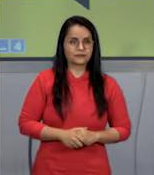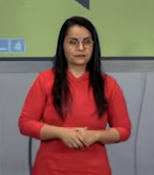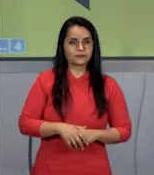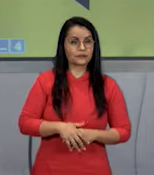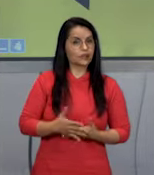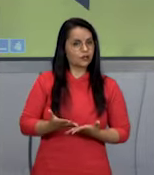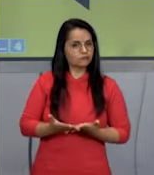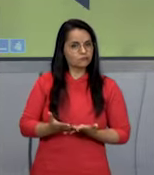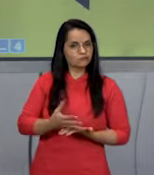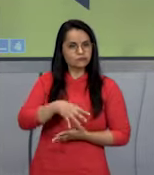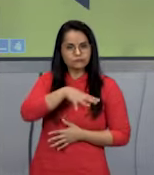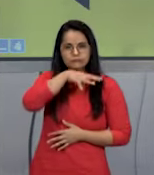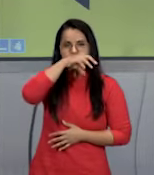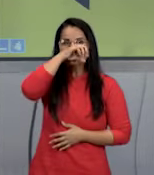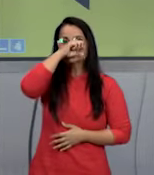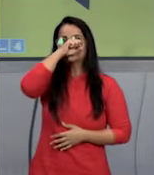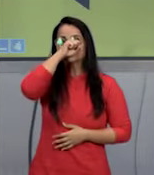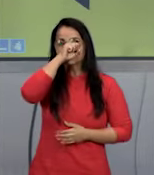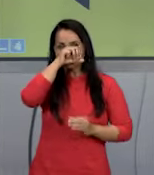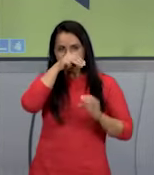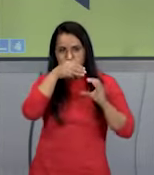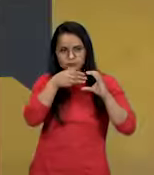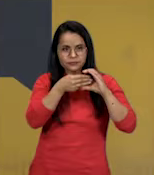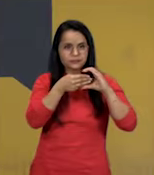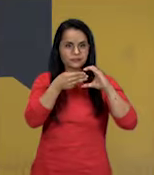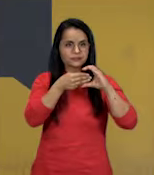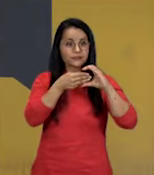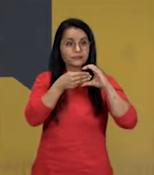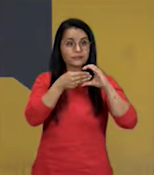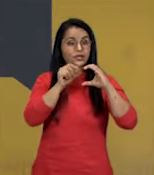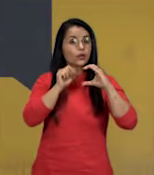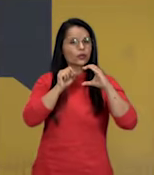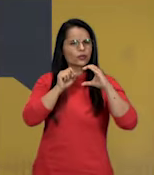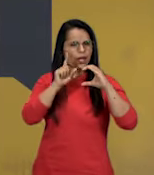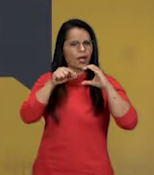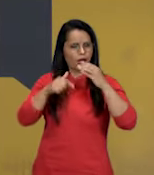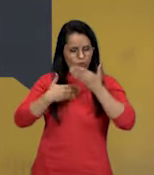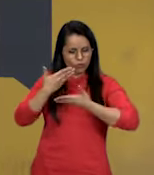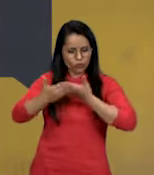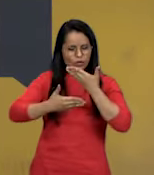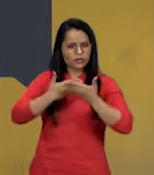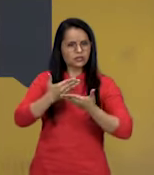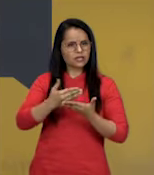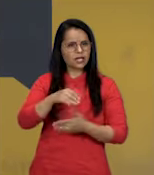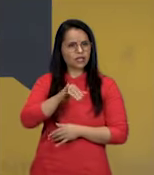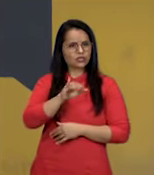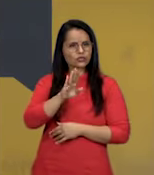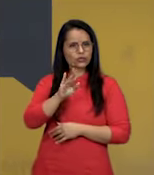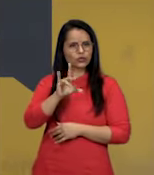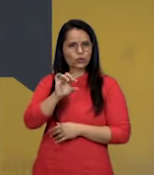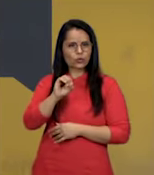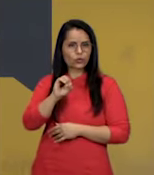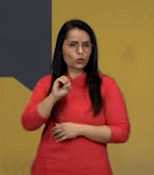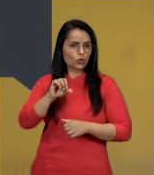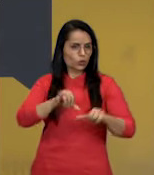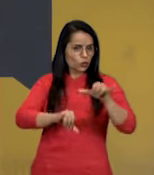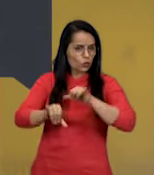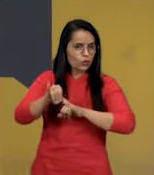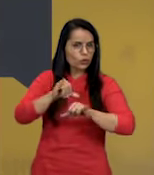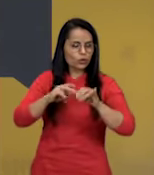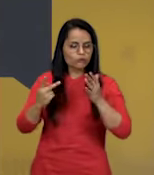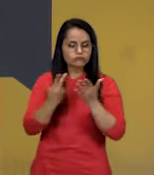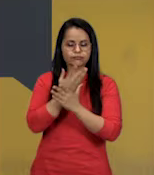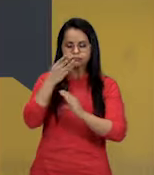Respiração celular. A respiração celular, ela é um processo bioquímico, ocorre na célula